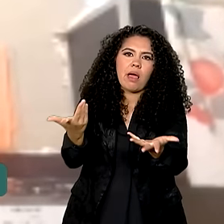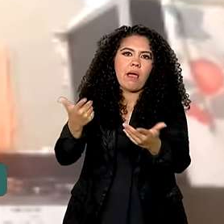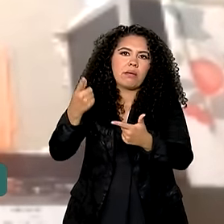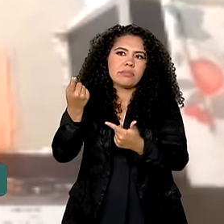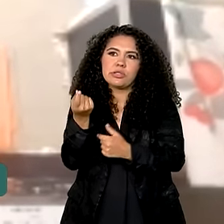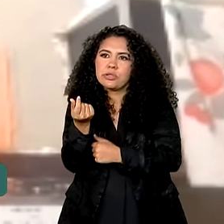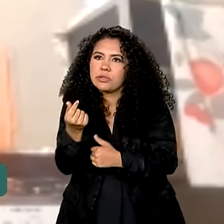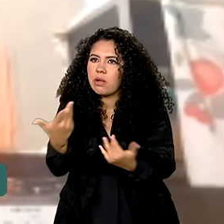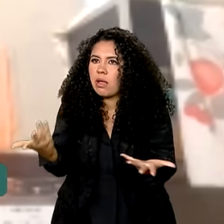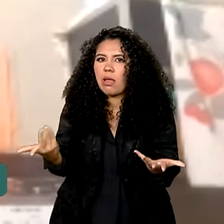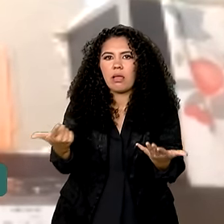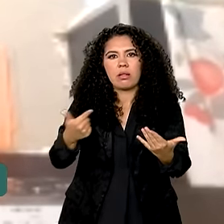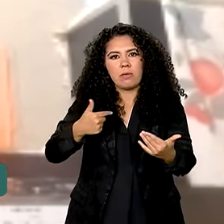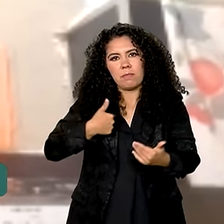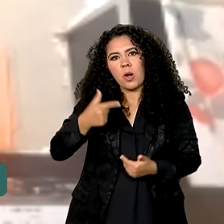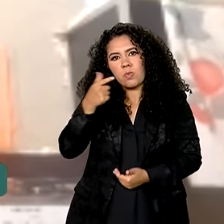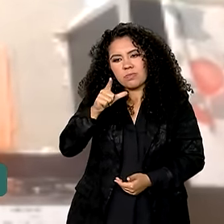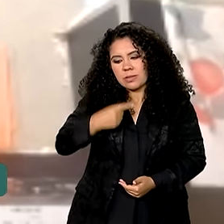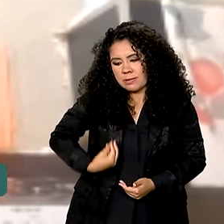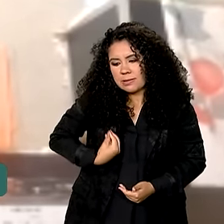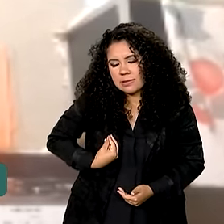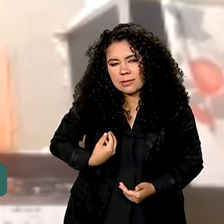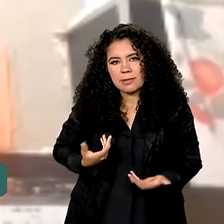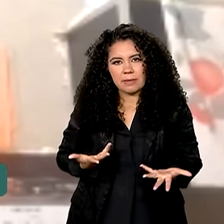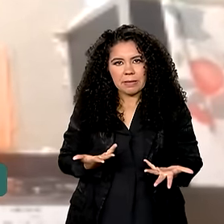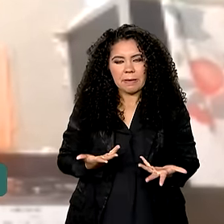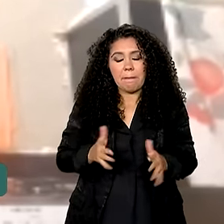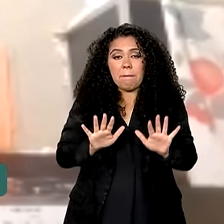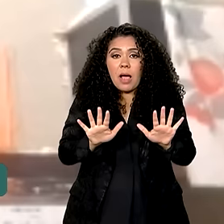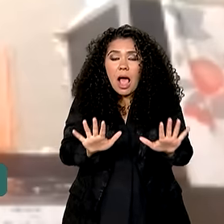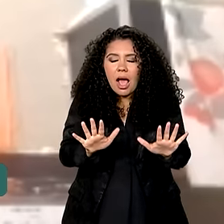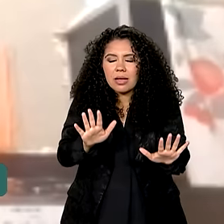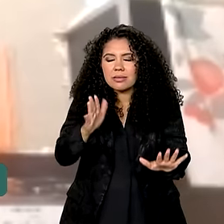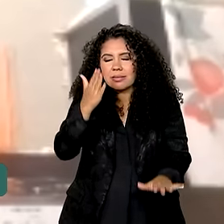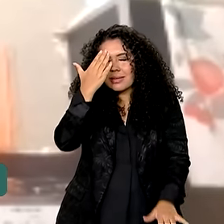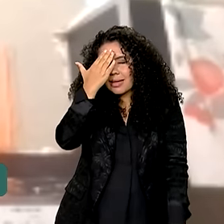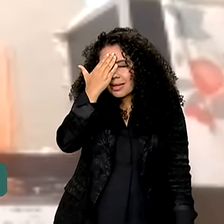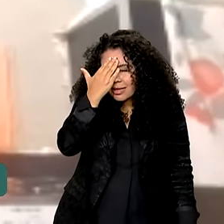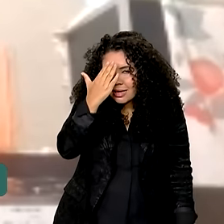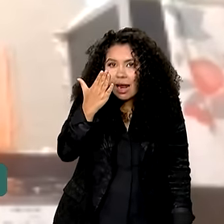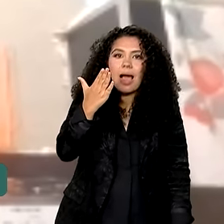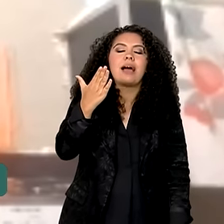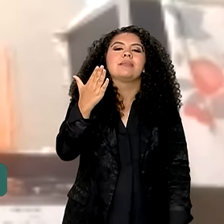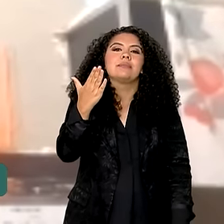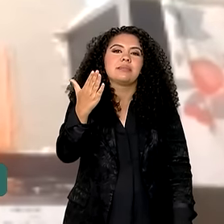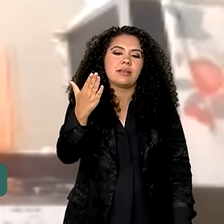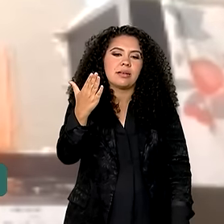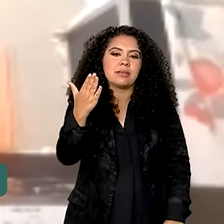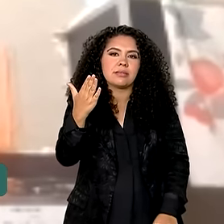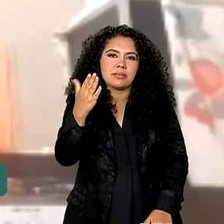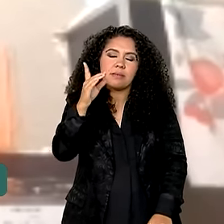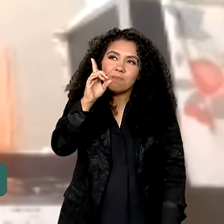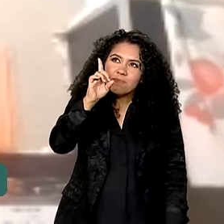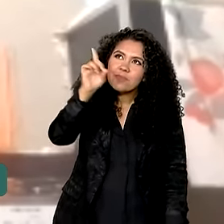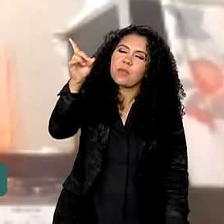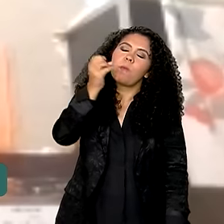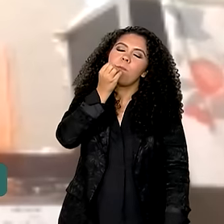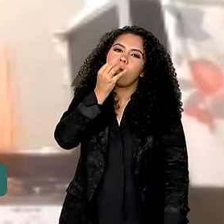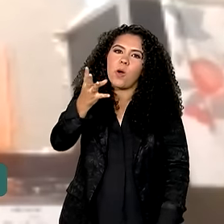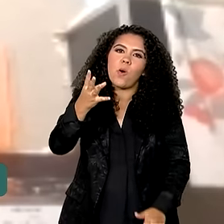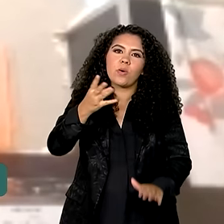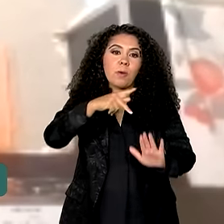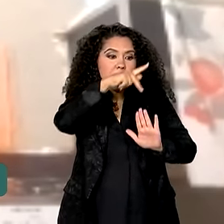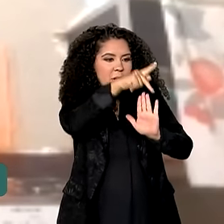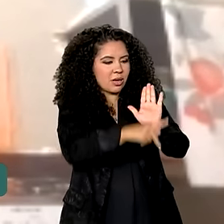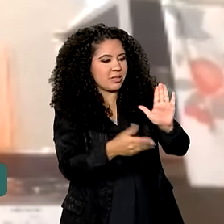para me manter. Mas graças ao bom Deus que esse projeto chegou